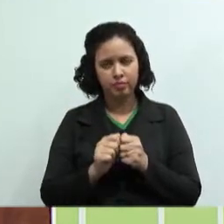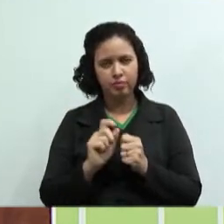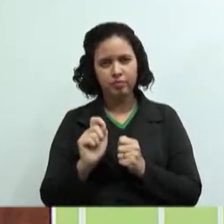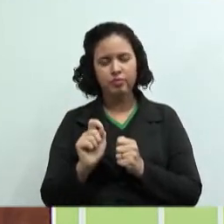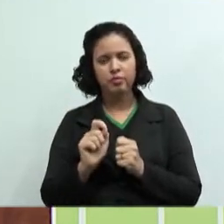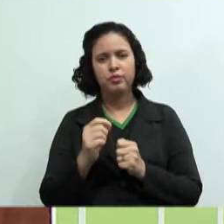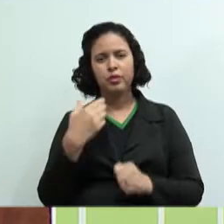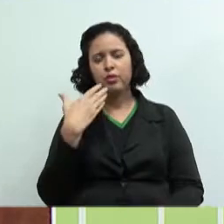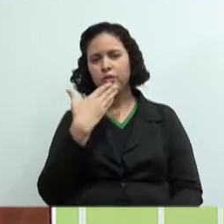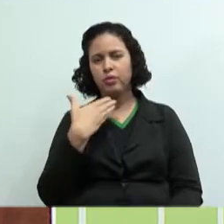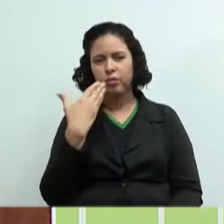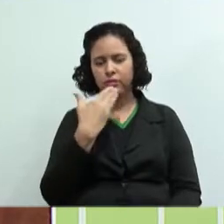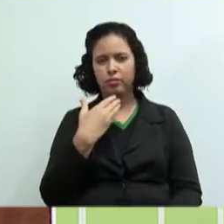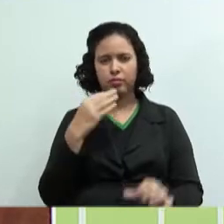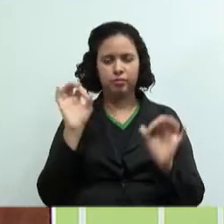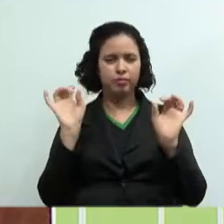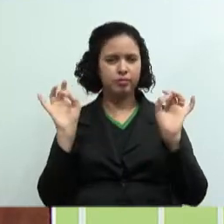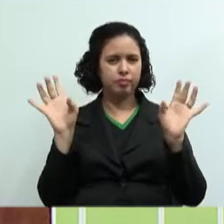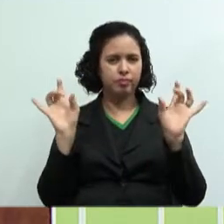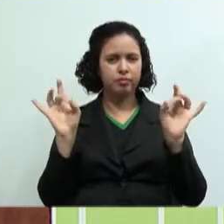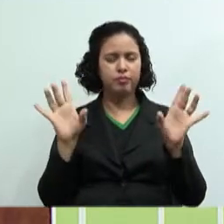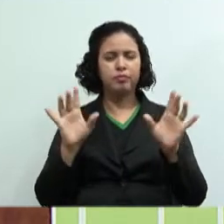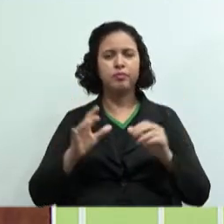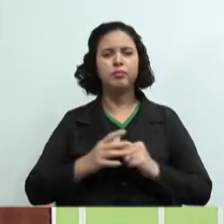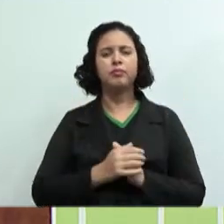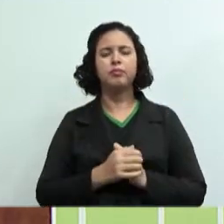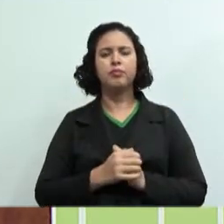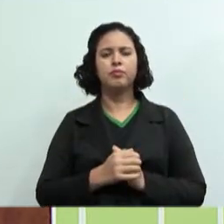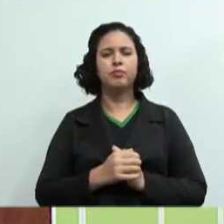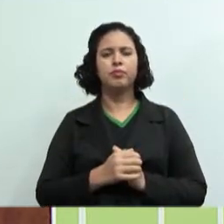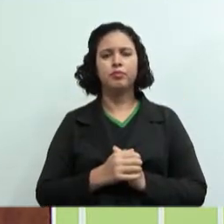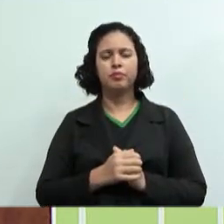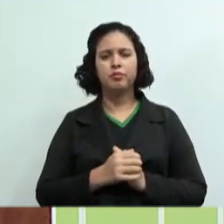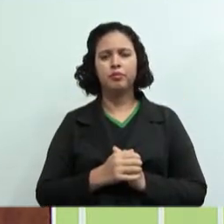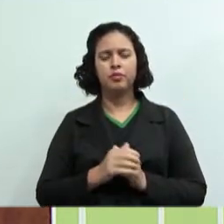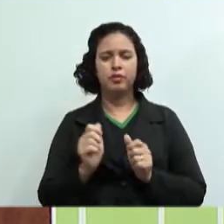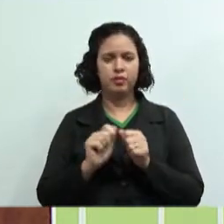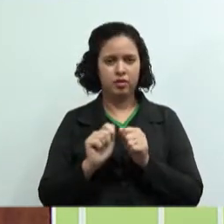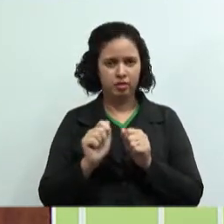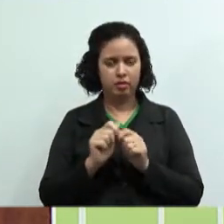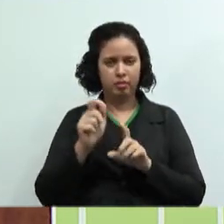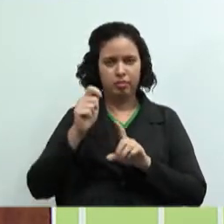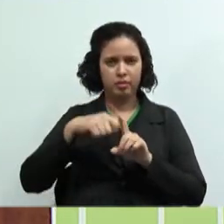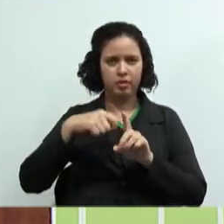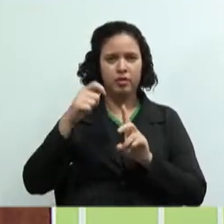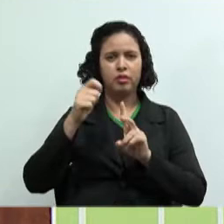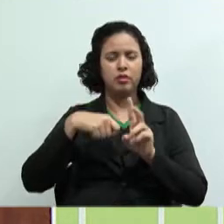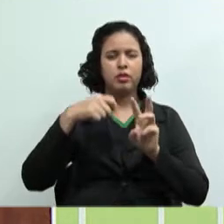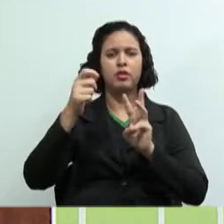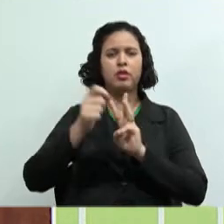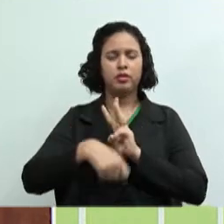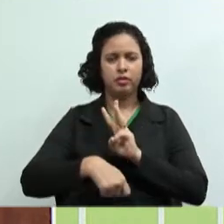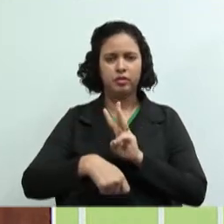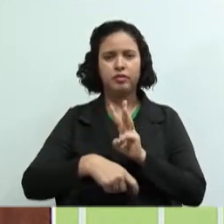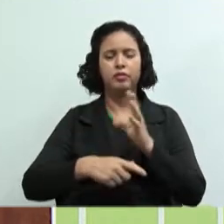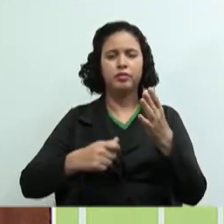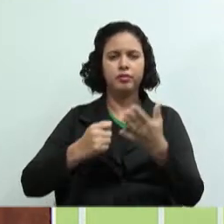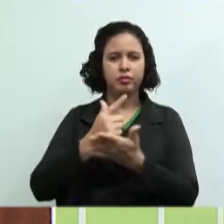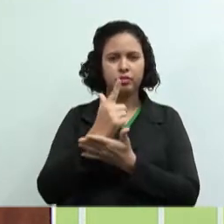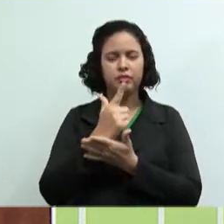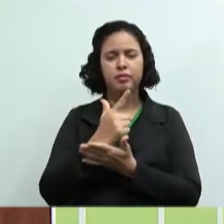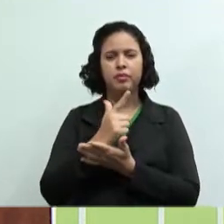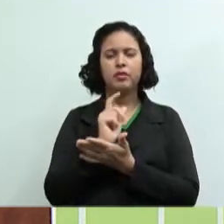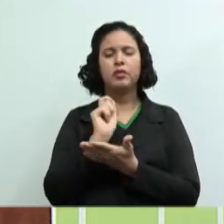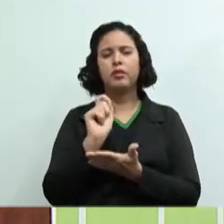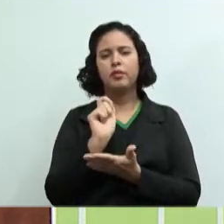criar? Qual a produção mensal? Para fazer essa produção mensal, você precisa comprar o quê? Ah, é abacaxi.